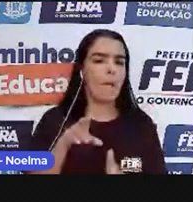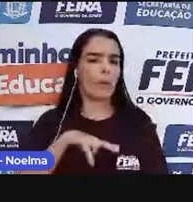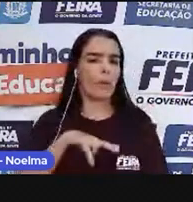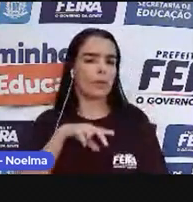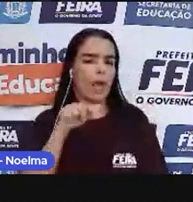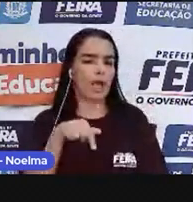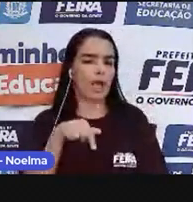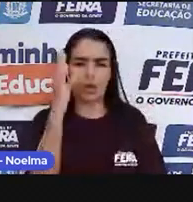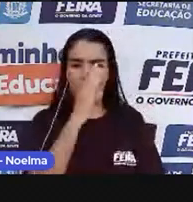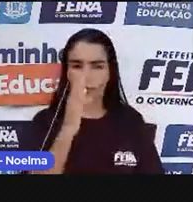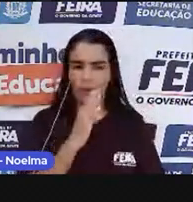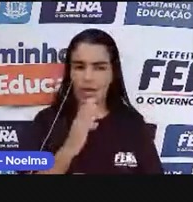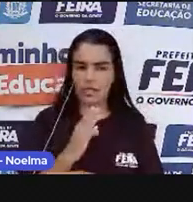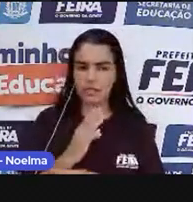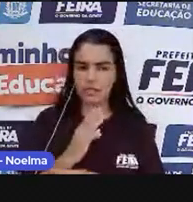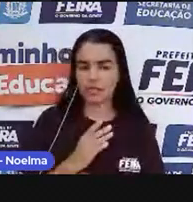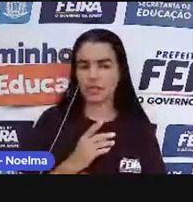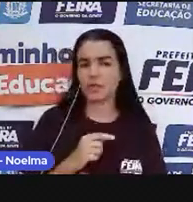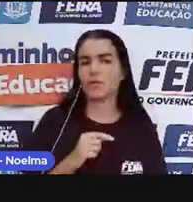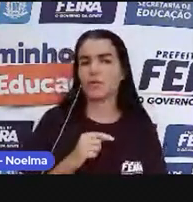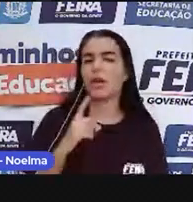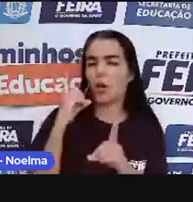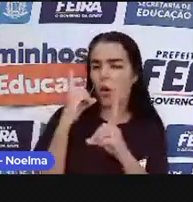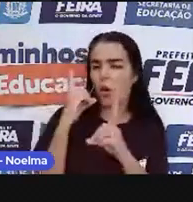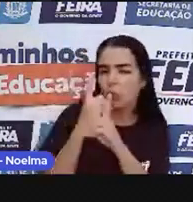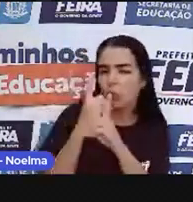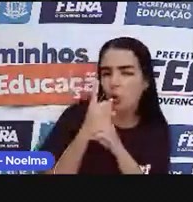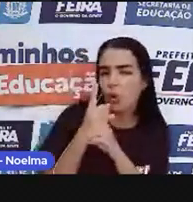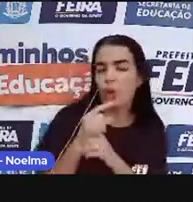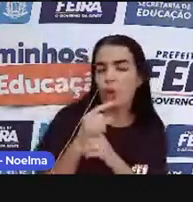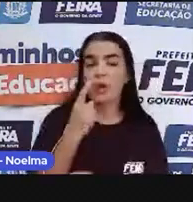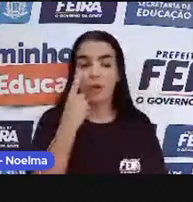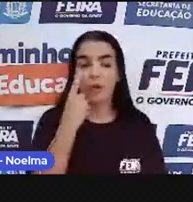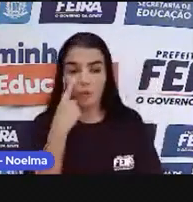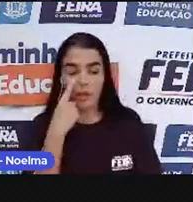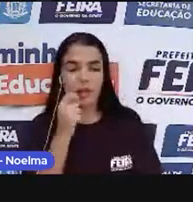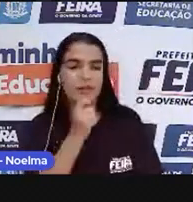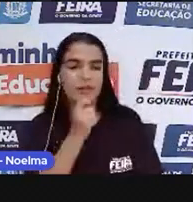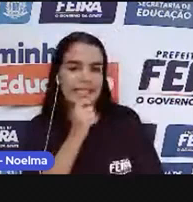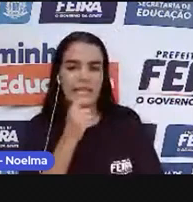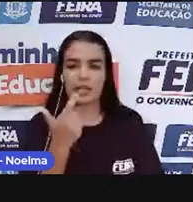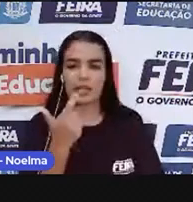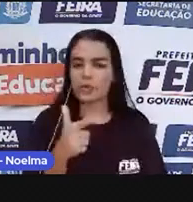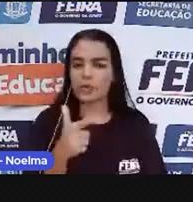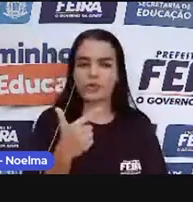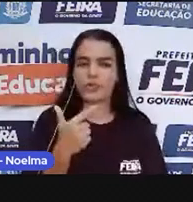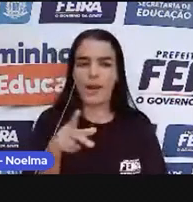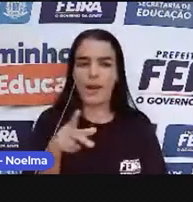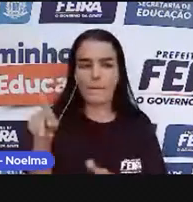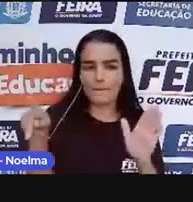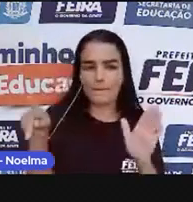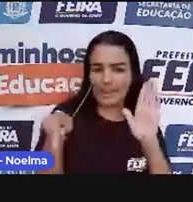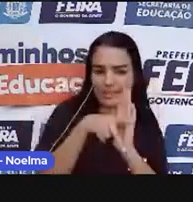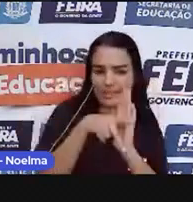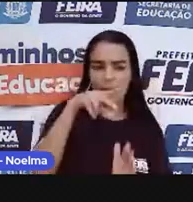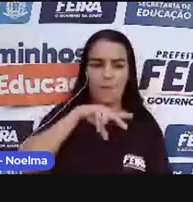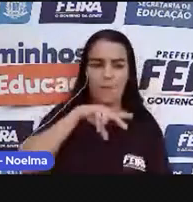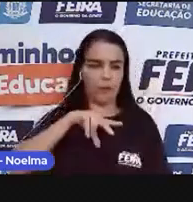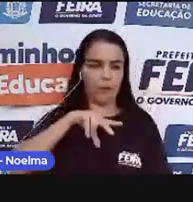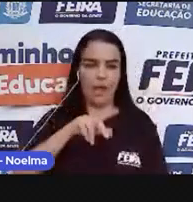do Brasil, porque quando o Brasil foi encontrado, ele ainda não foi colonizado no primeiro momento, porque